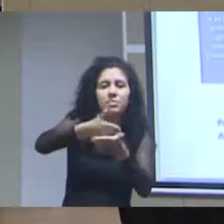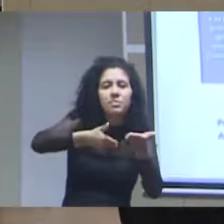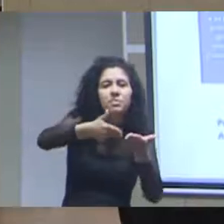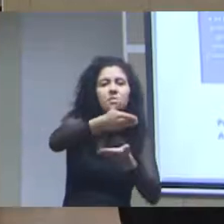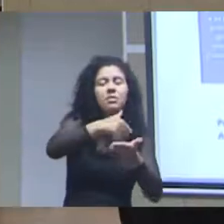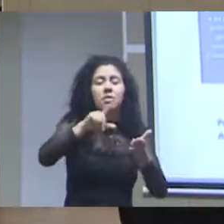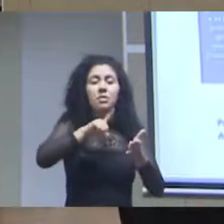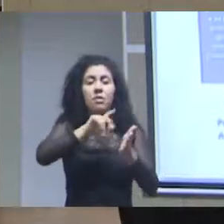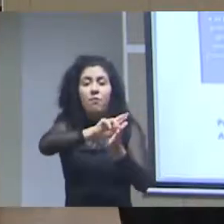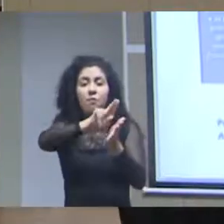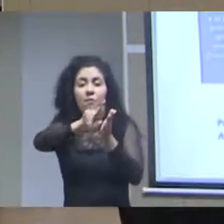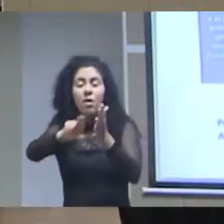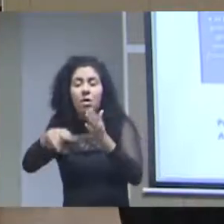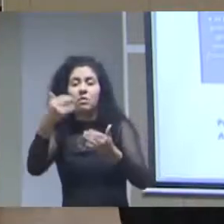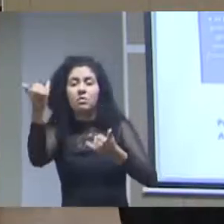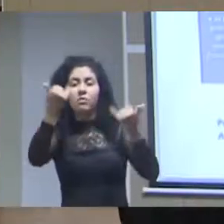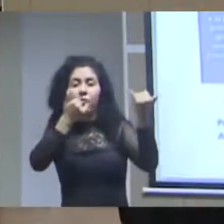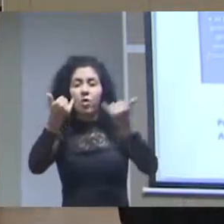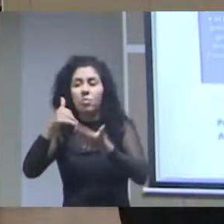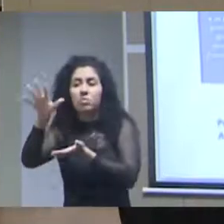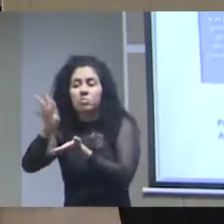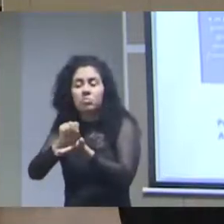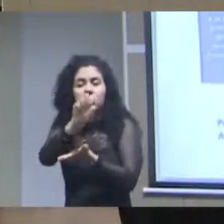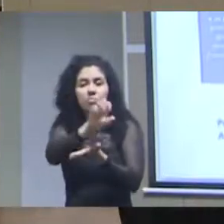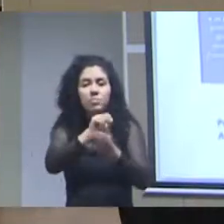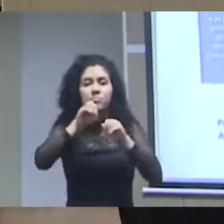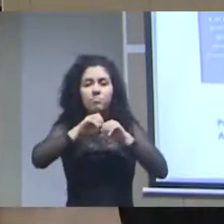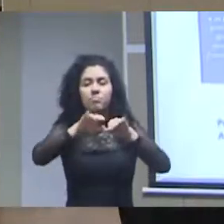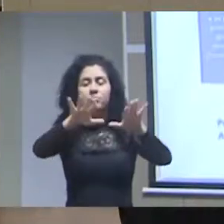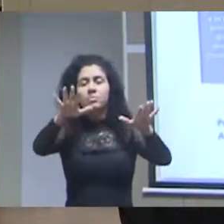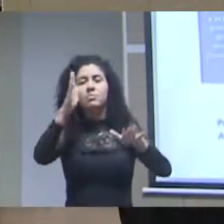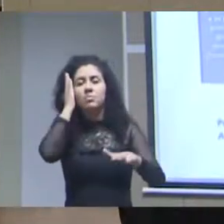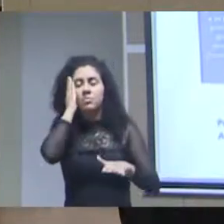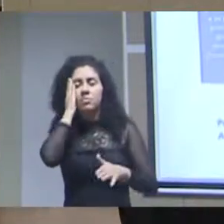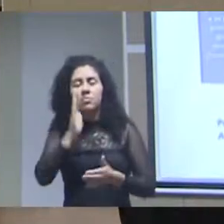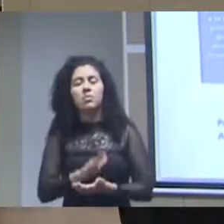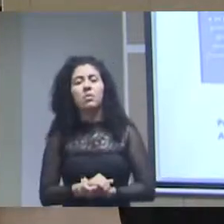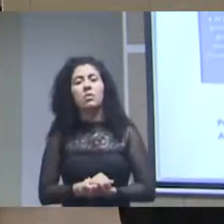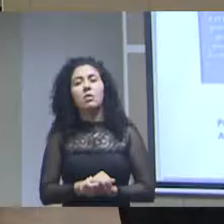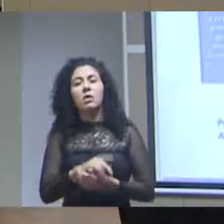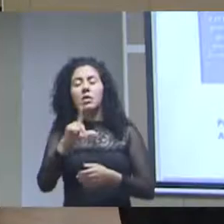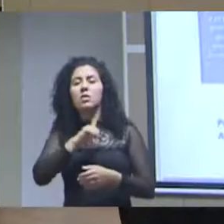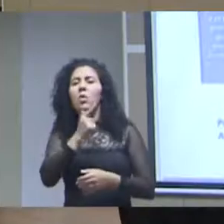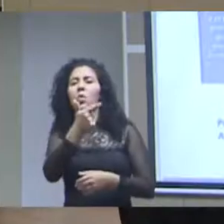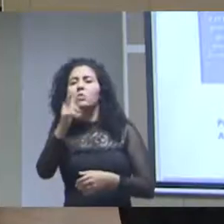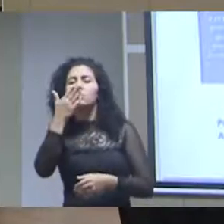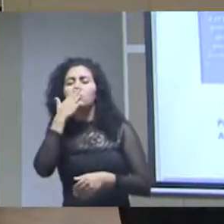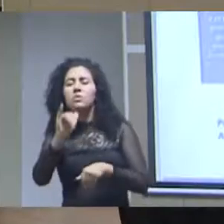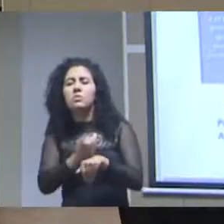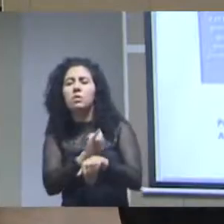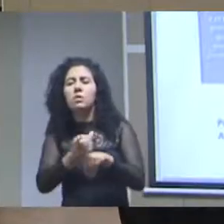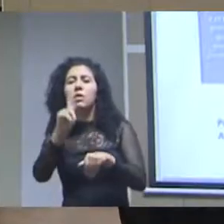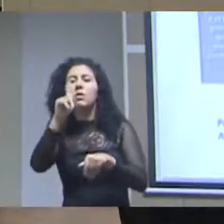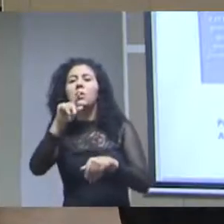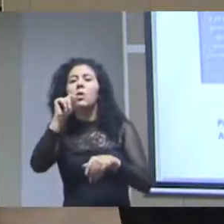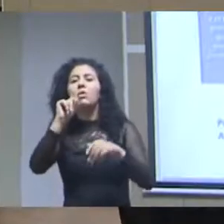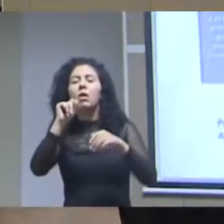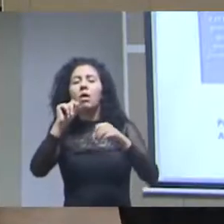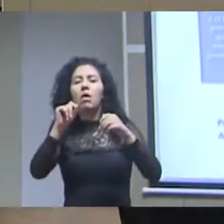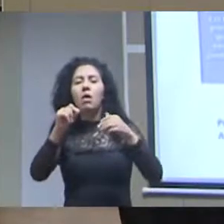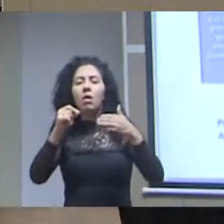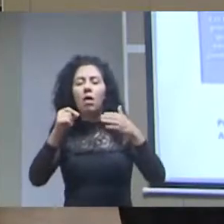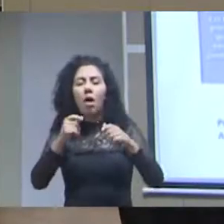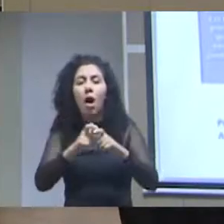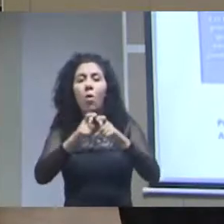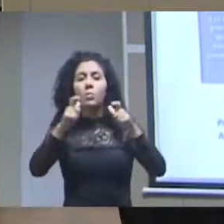de bases de dados aí eu destaco dois objetivos estratégicos do IPEA o primeiro é ampliar o acesso